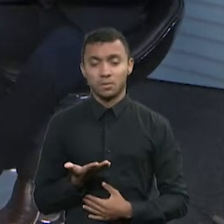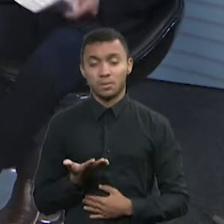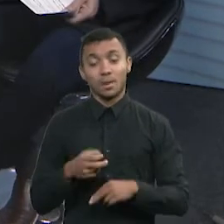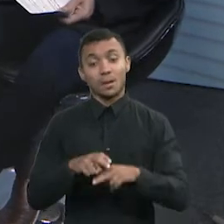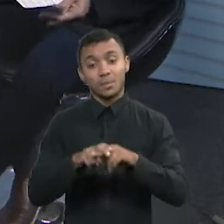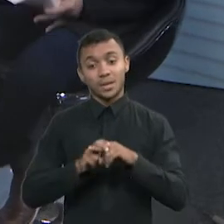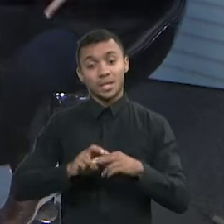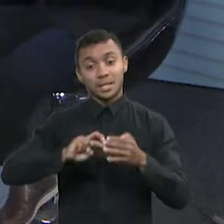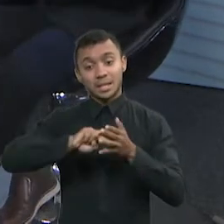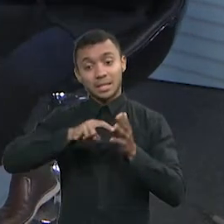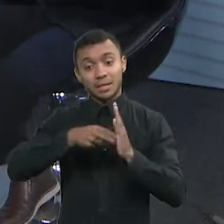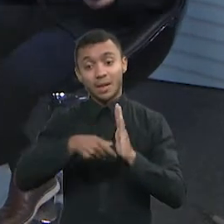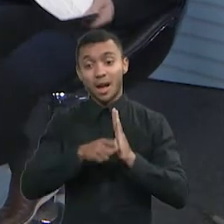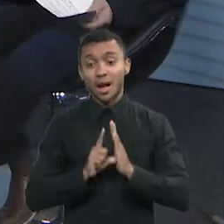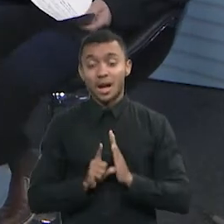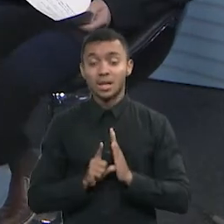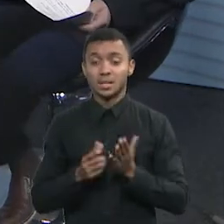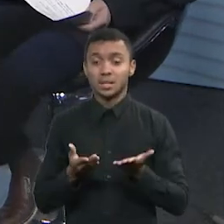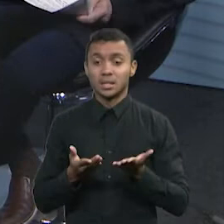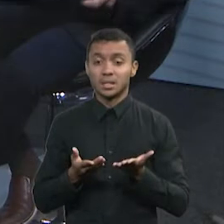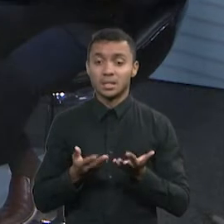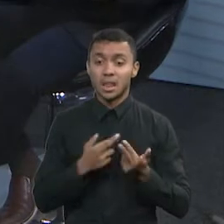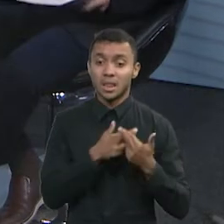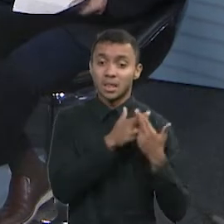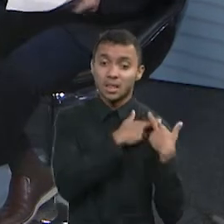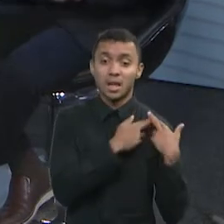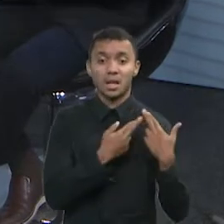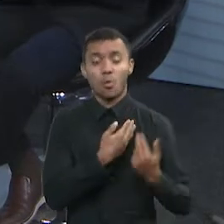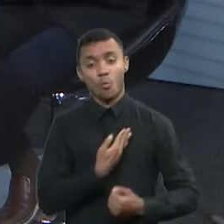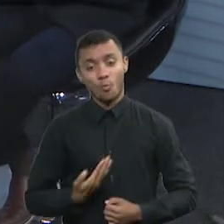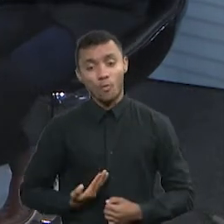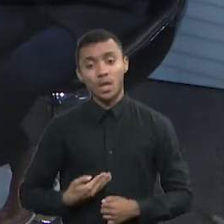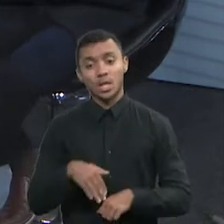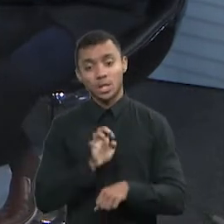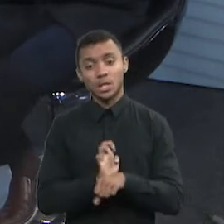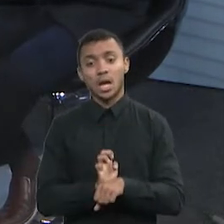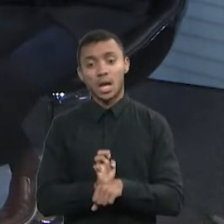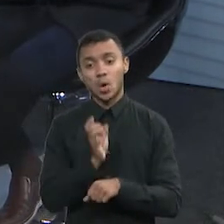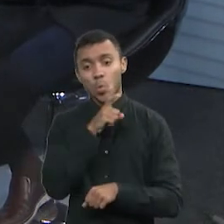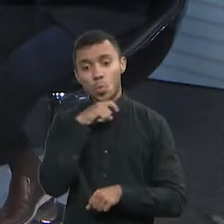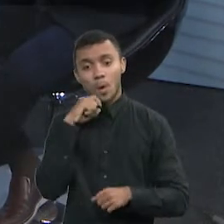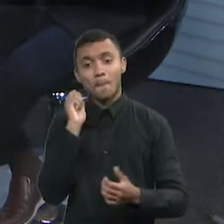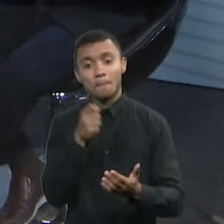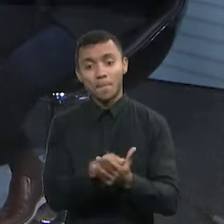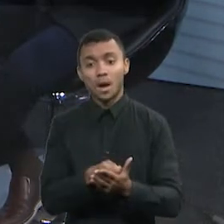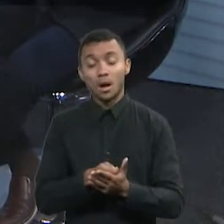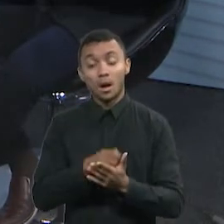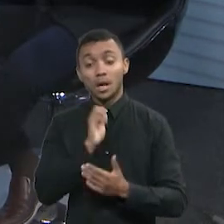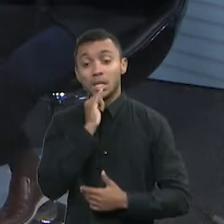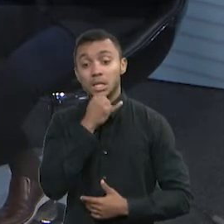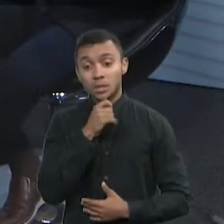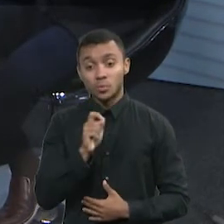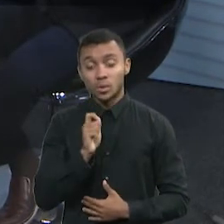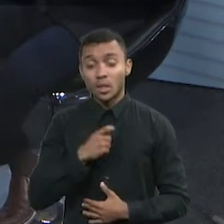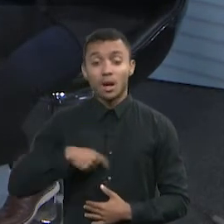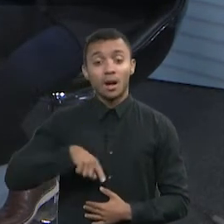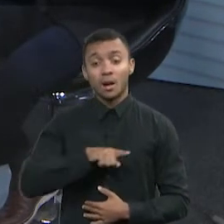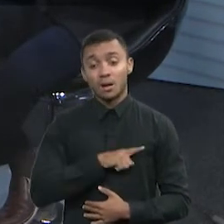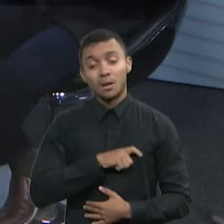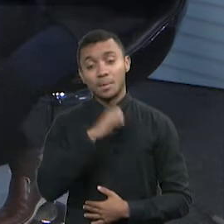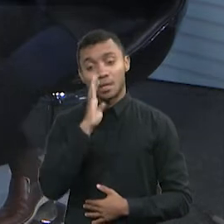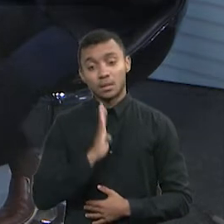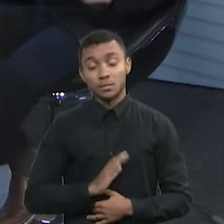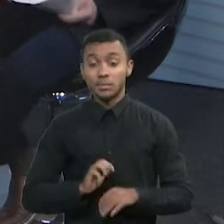imoralidade tributária do Estado. A imoralidade tributária do Estado. Infelizmente, nós vivemos nesse país